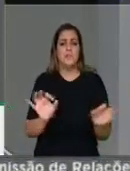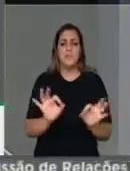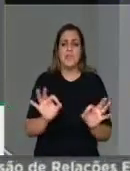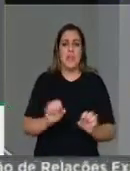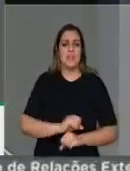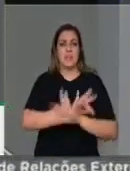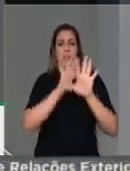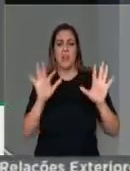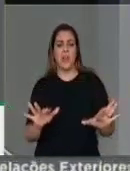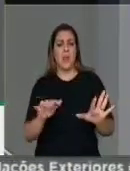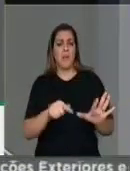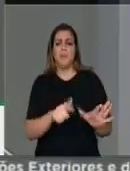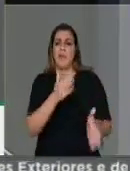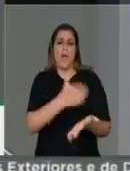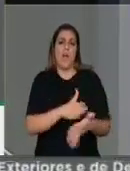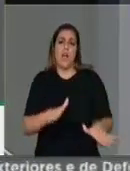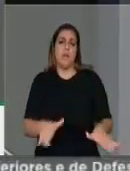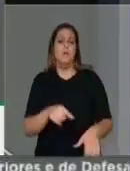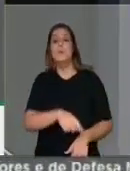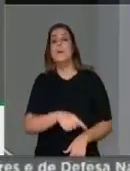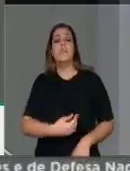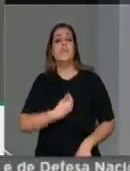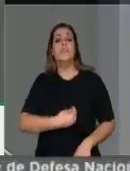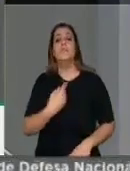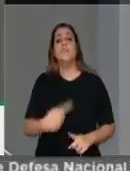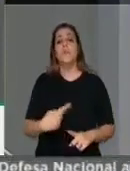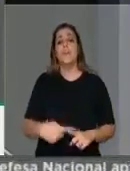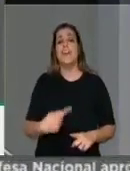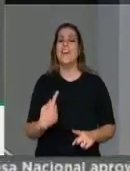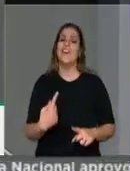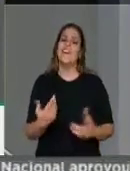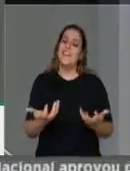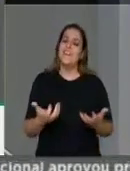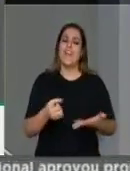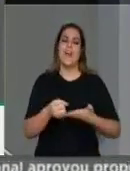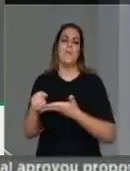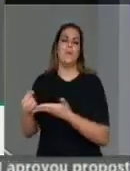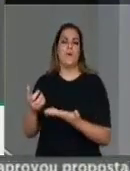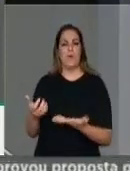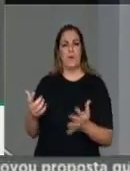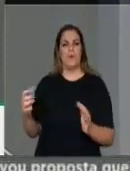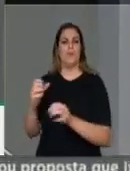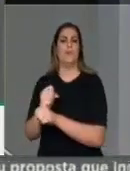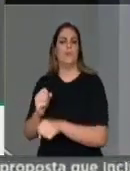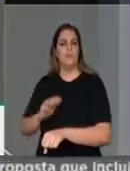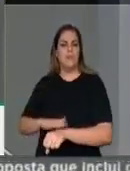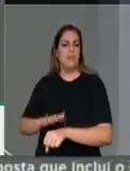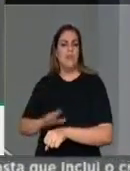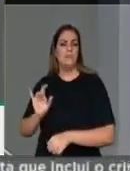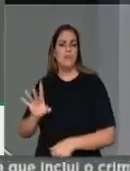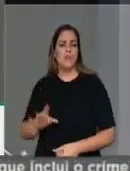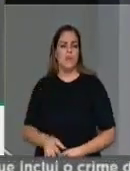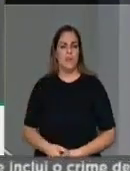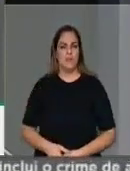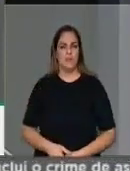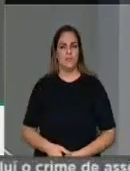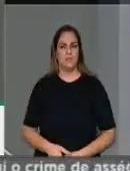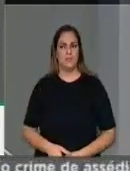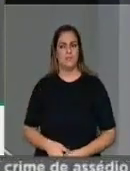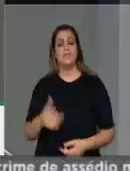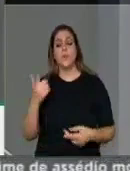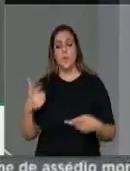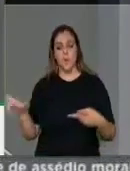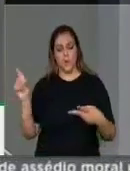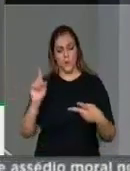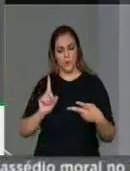instituir para a realização do balcão. Mais um ponto que eu queria aqui discutir